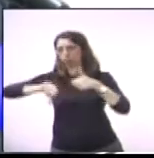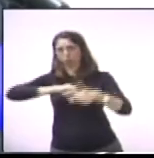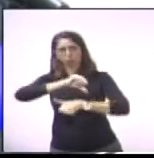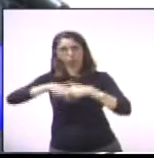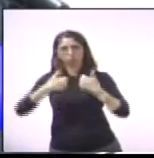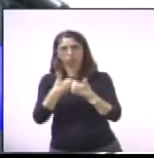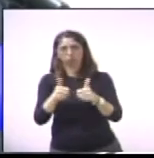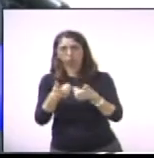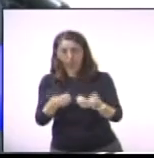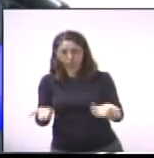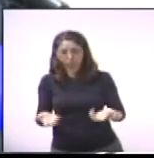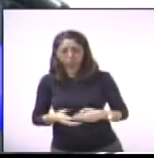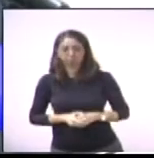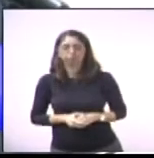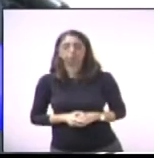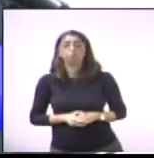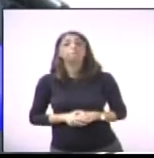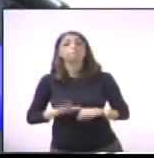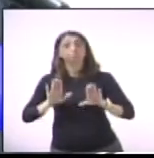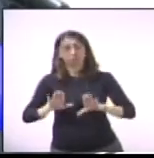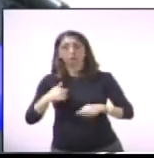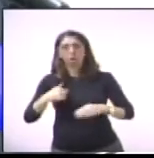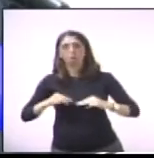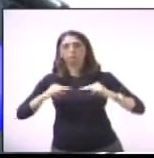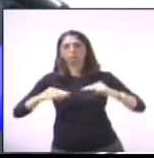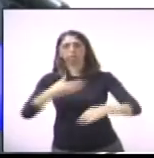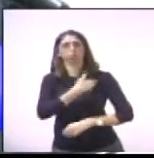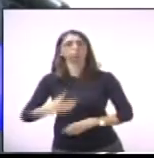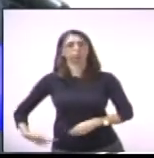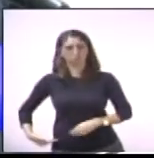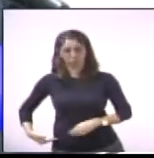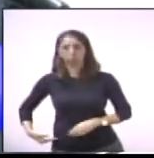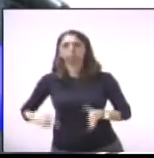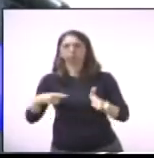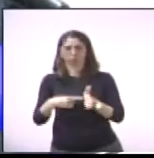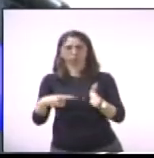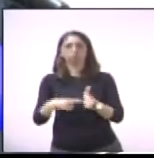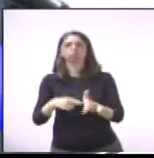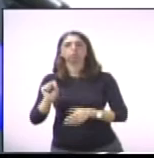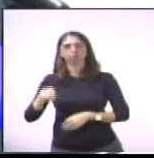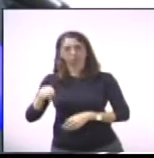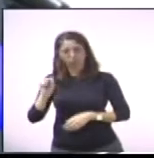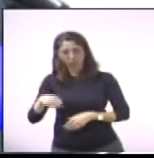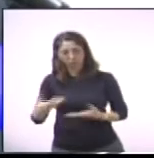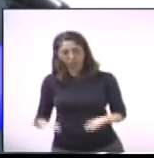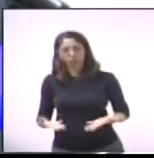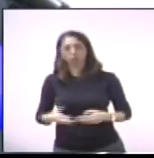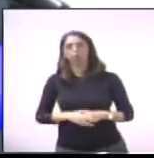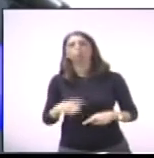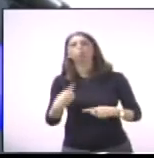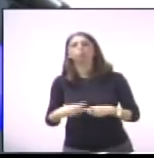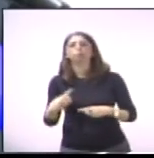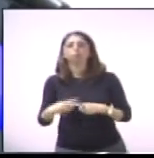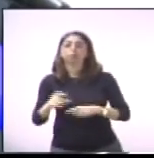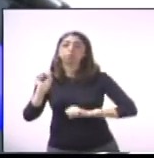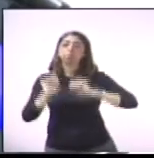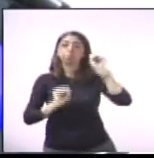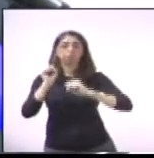Eu fiz a representação. A empresa foi informada.